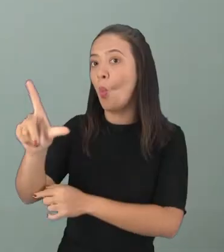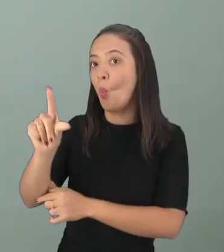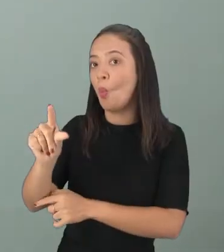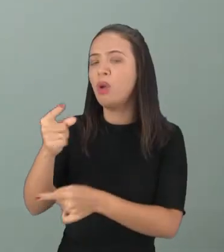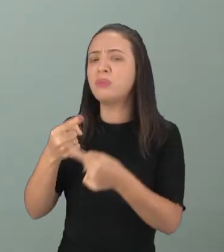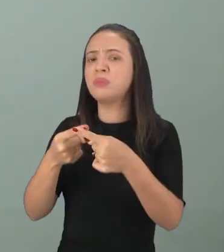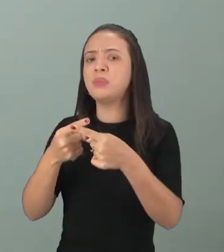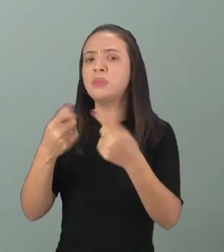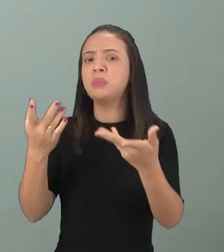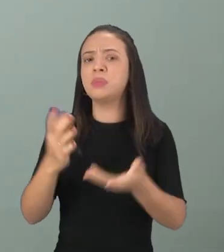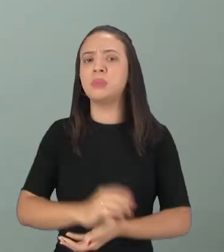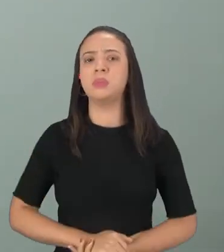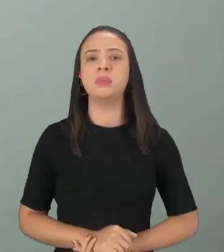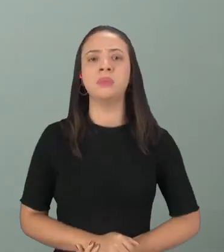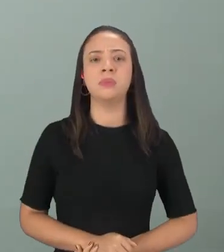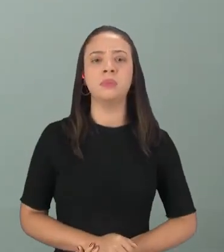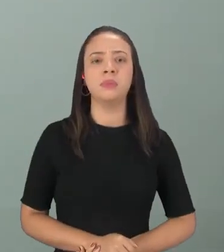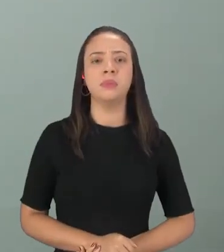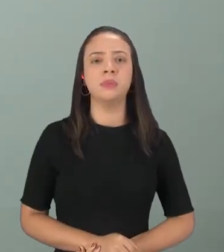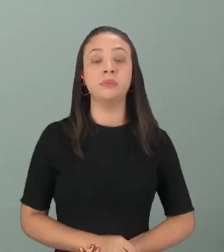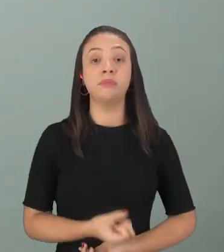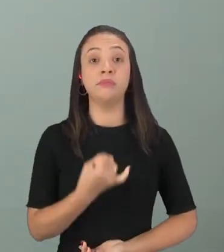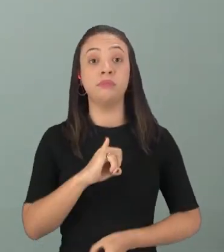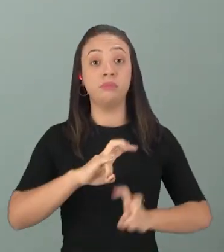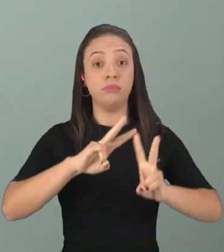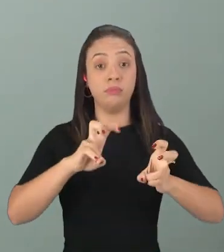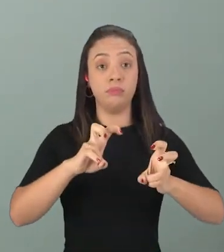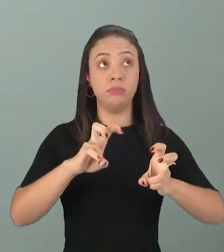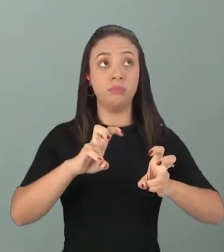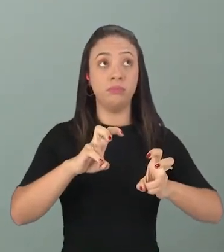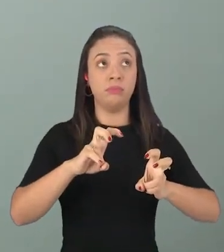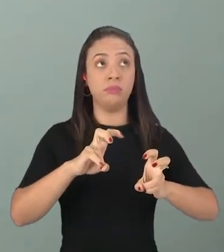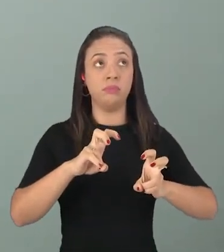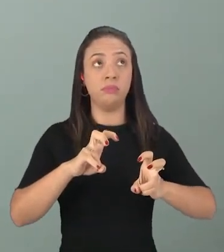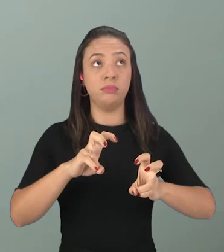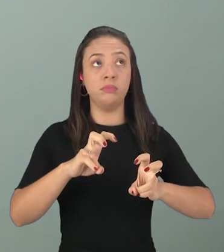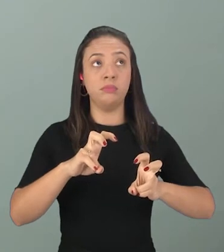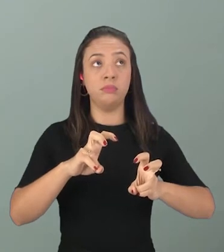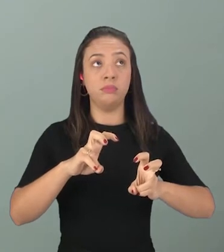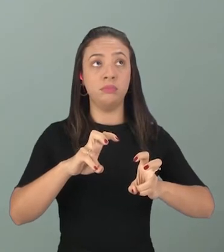Por quê? Quando eu falo rosa, ó.